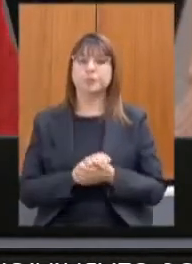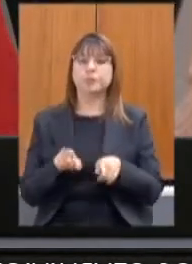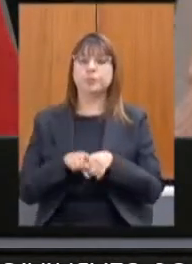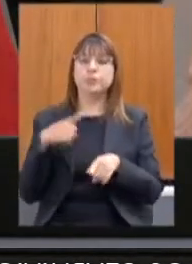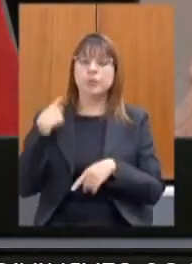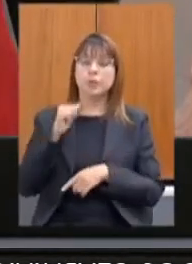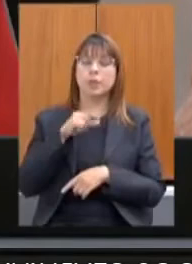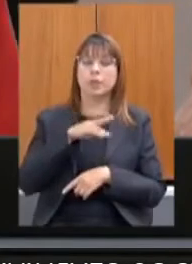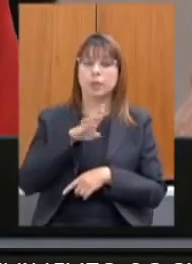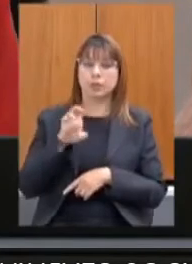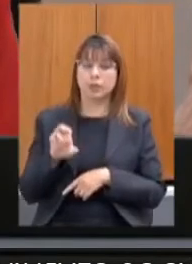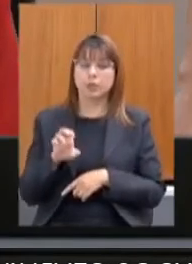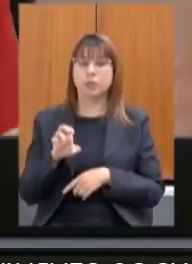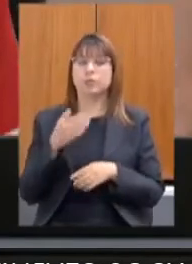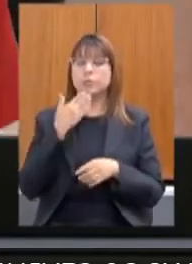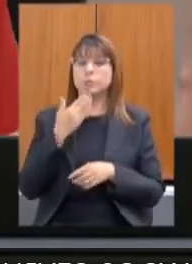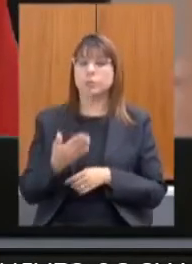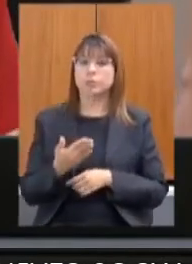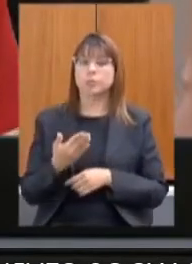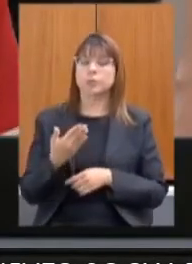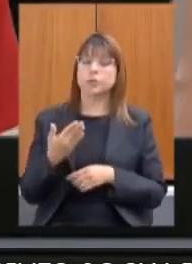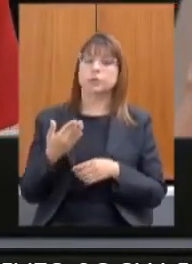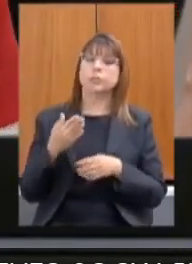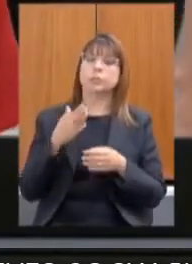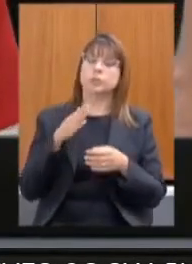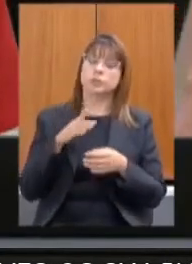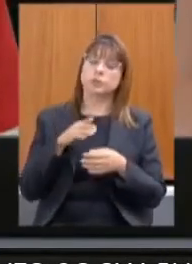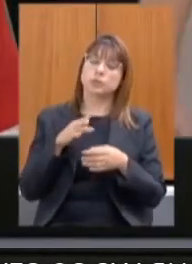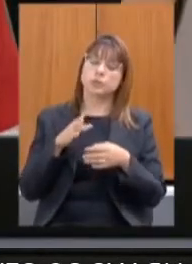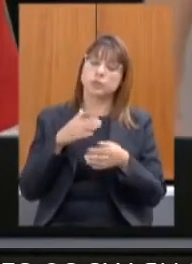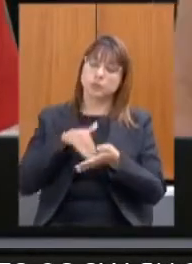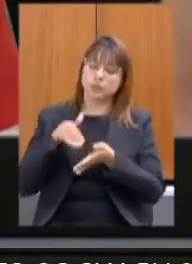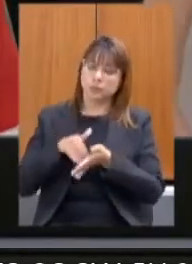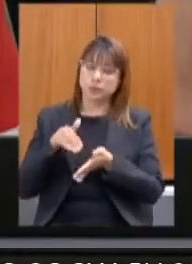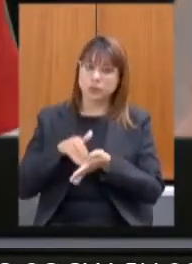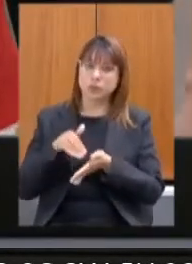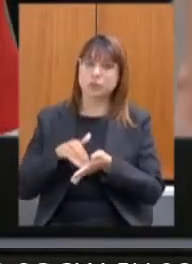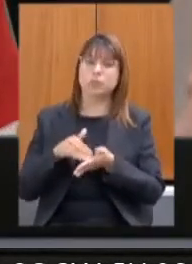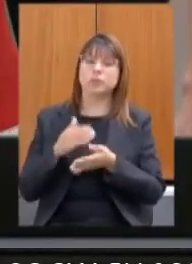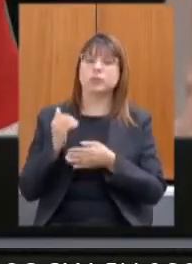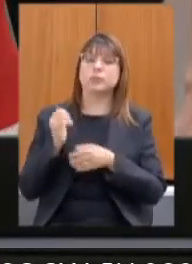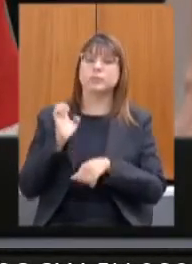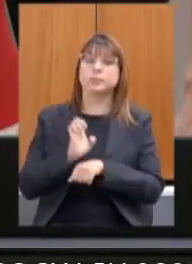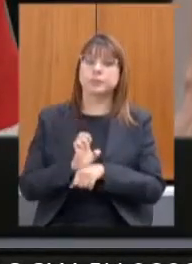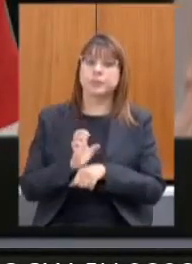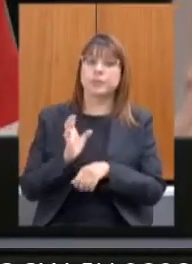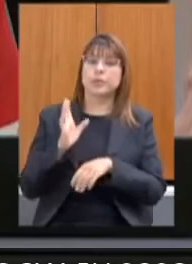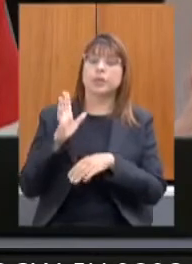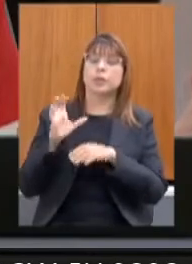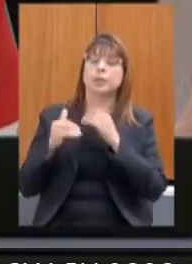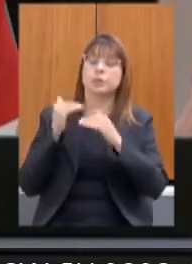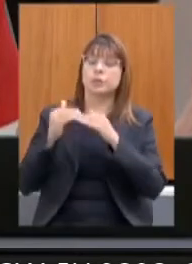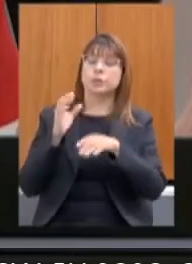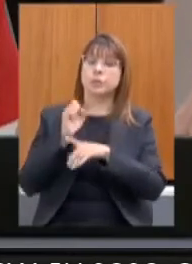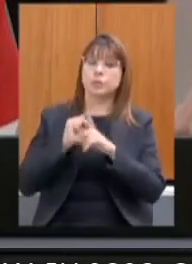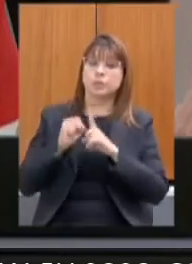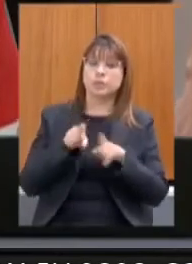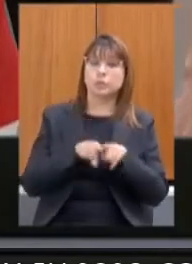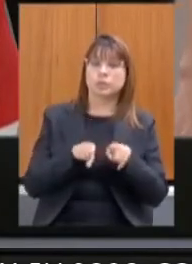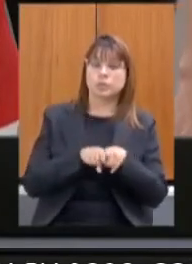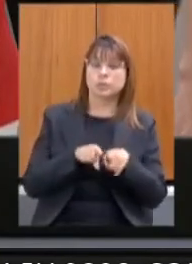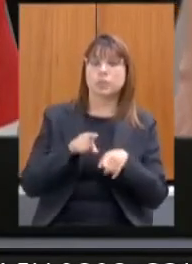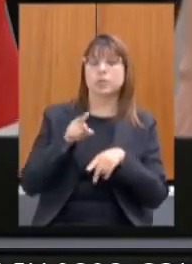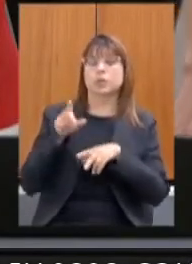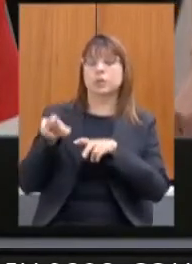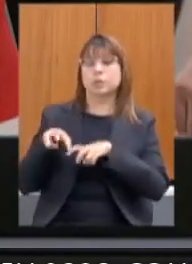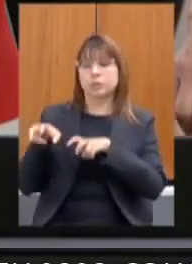deputado André Quintão solicita que seja encaminhada a secretaria de estado desenvolvimento social a secretaria de estado de agricultura pecuária e